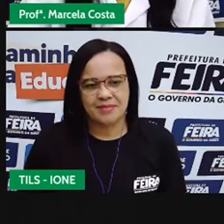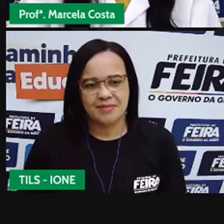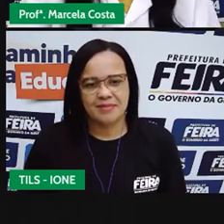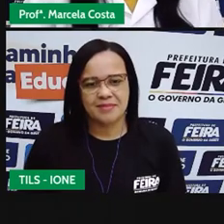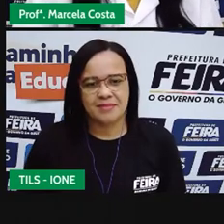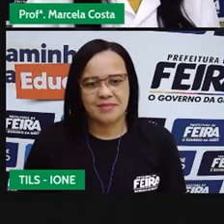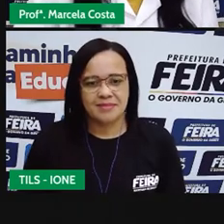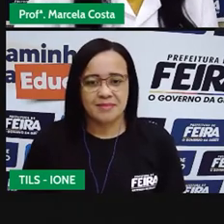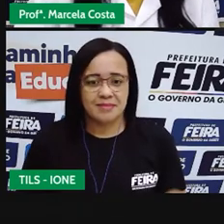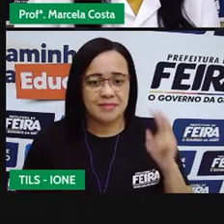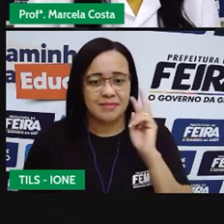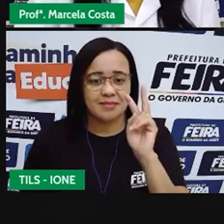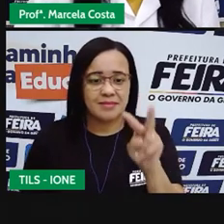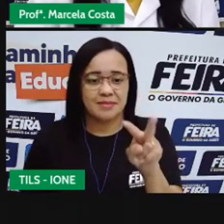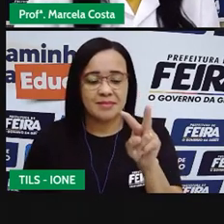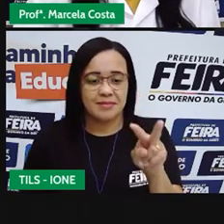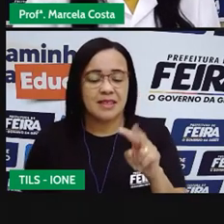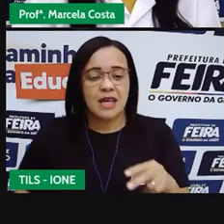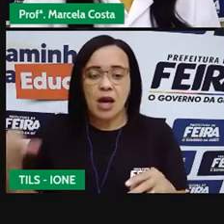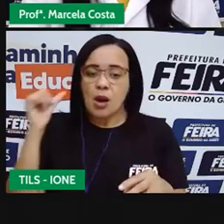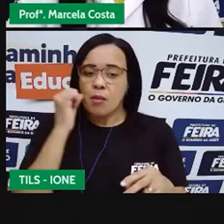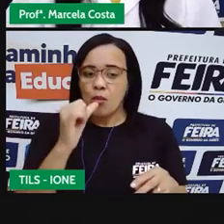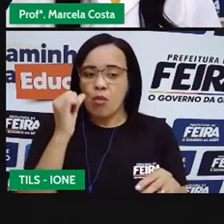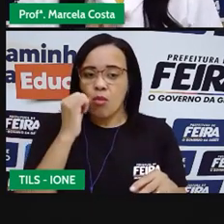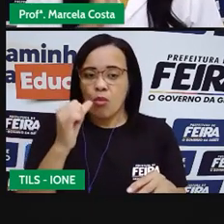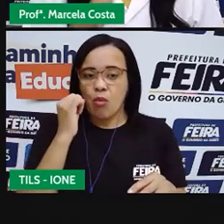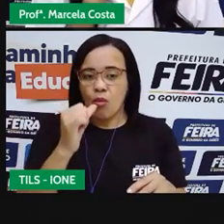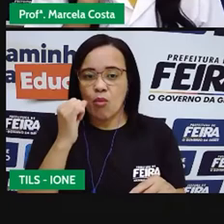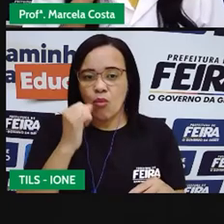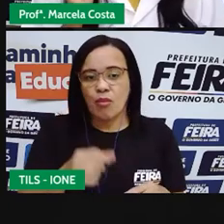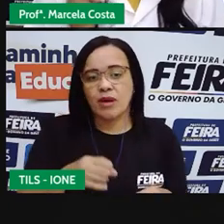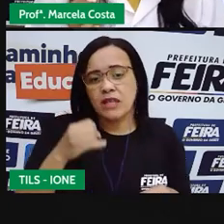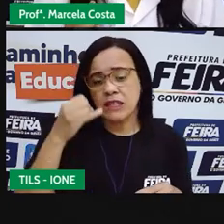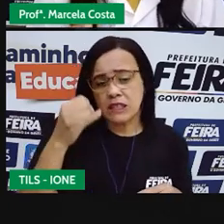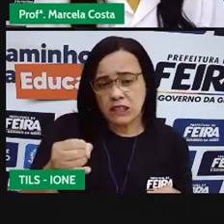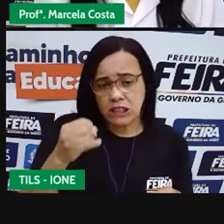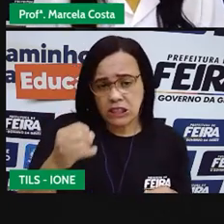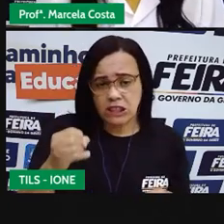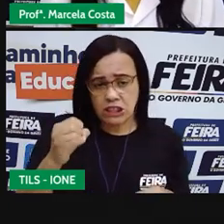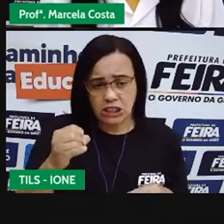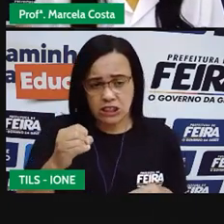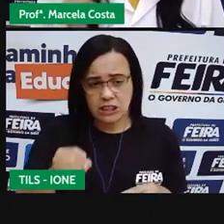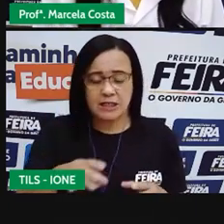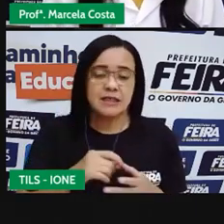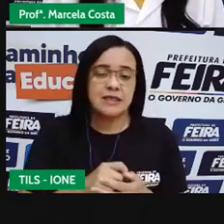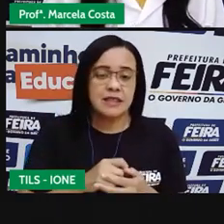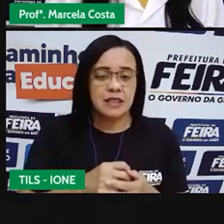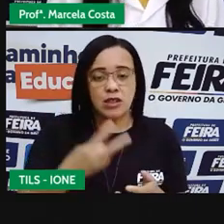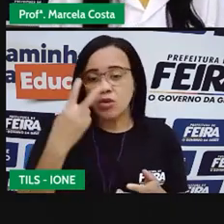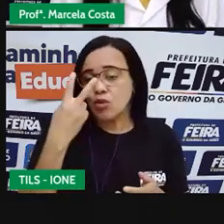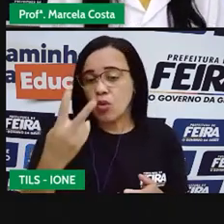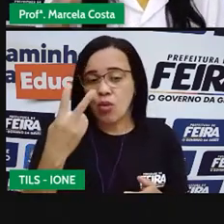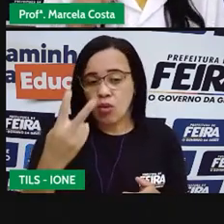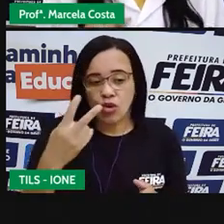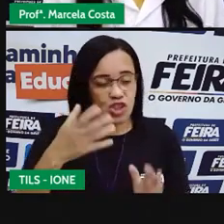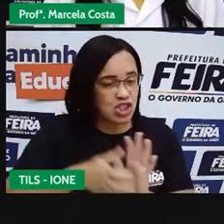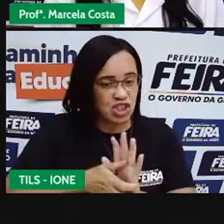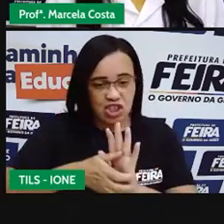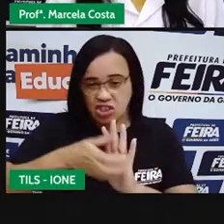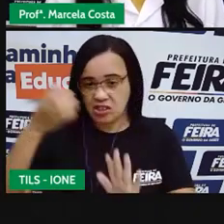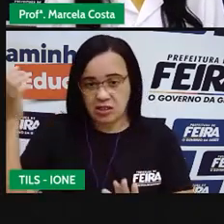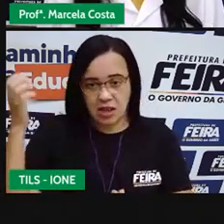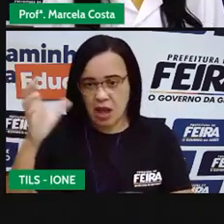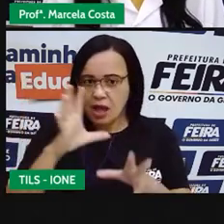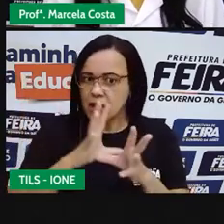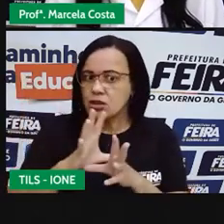tem um outro problema aqui se a gente retirar dois pontos do total